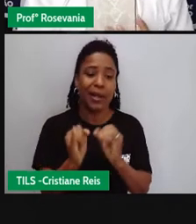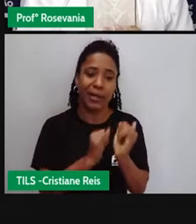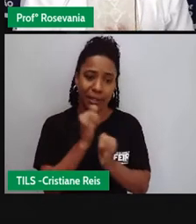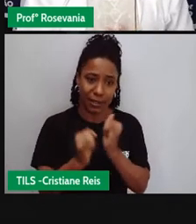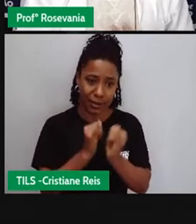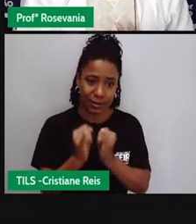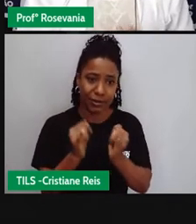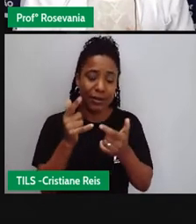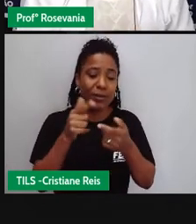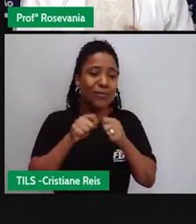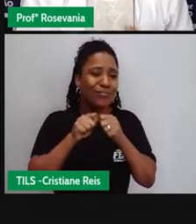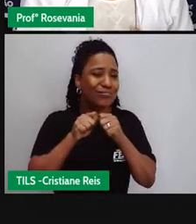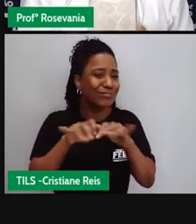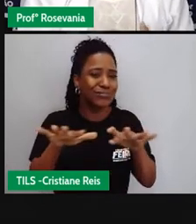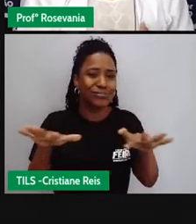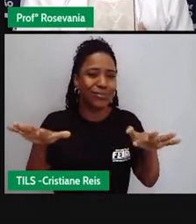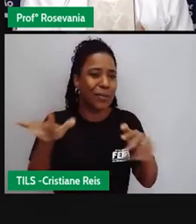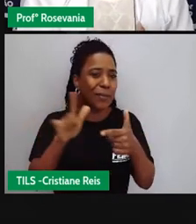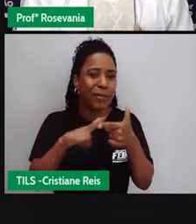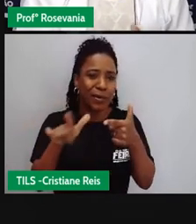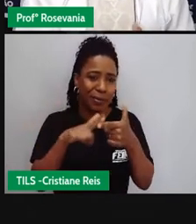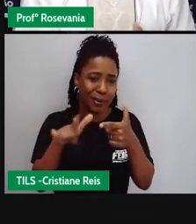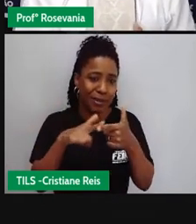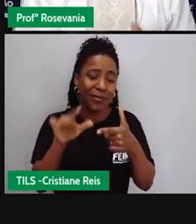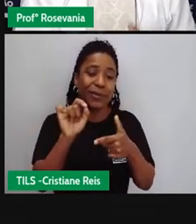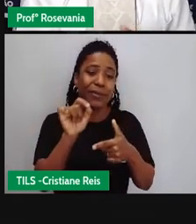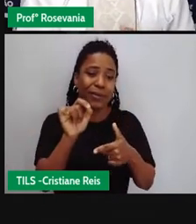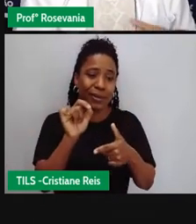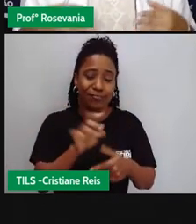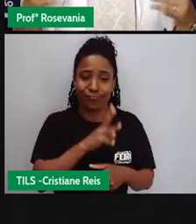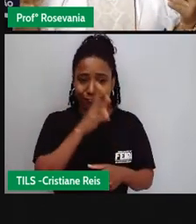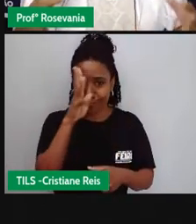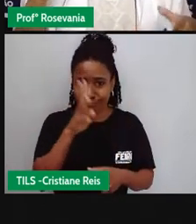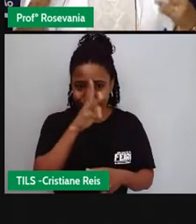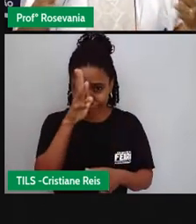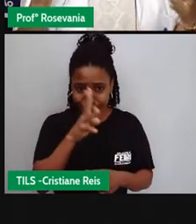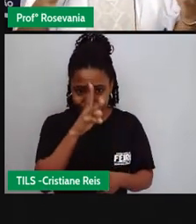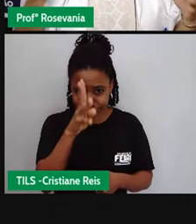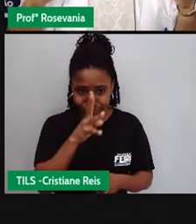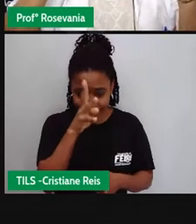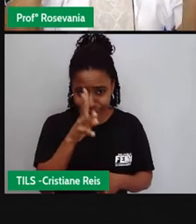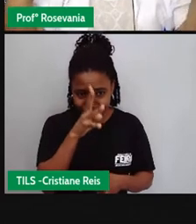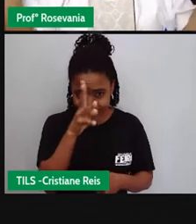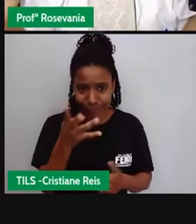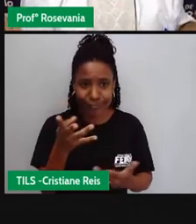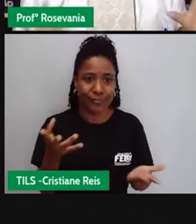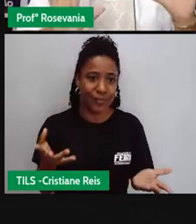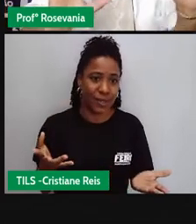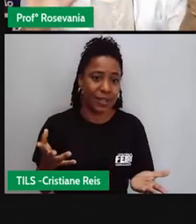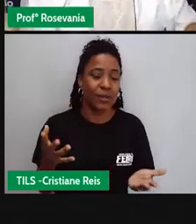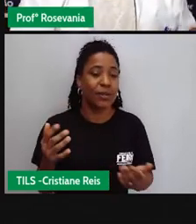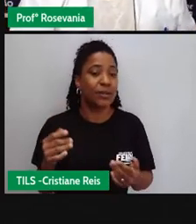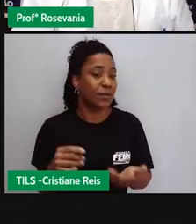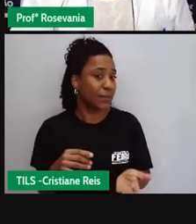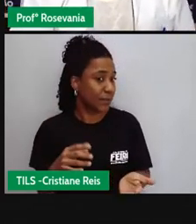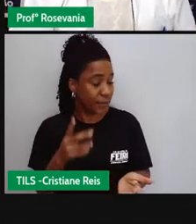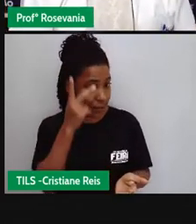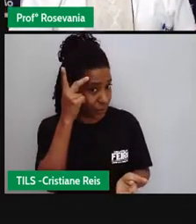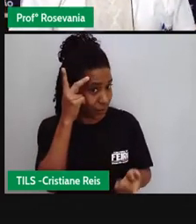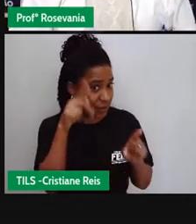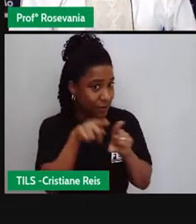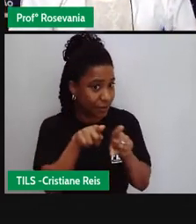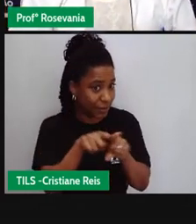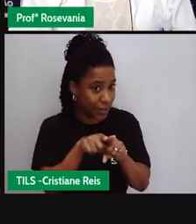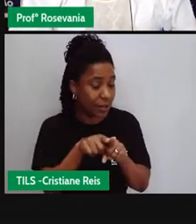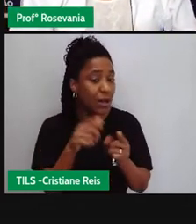principalmente com a segurança na internet algumas coisas algumas pessoas também ficaram meio loucas com relação a isso